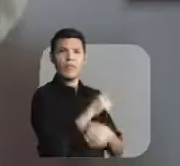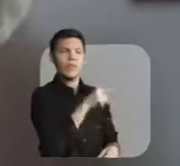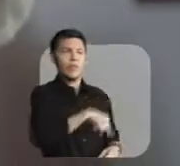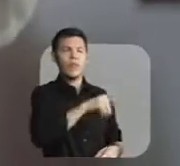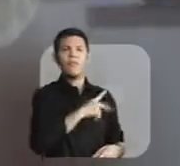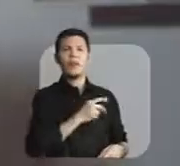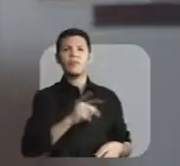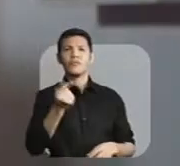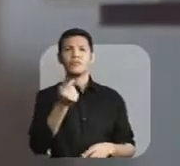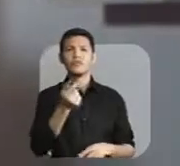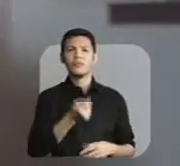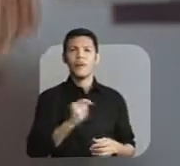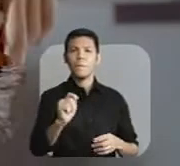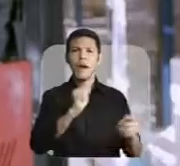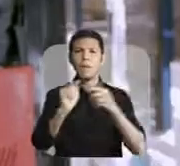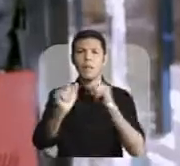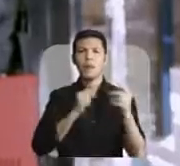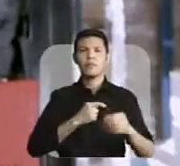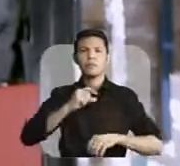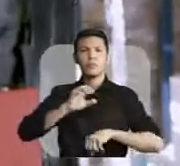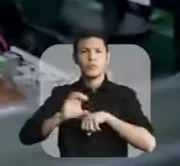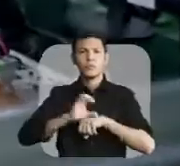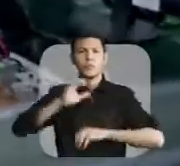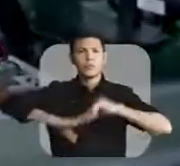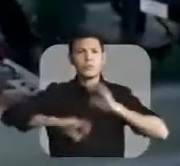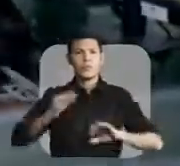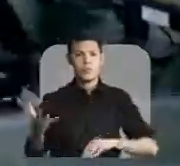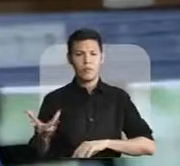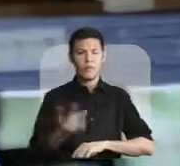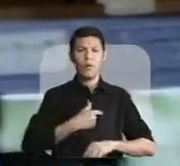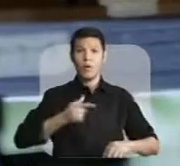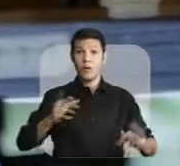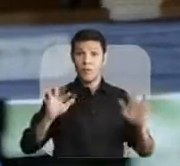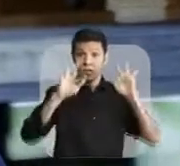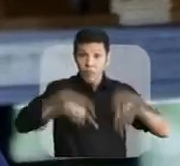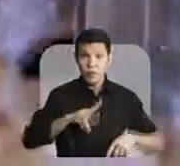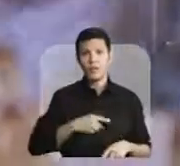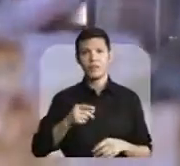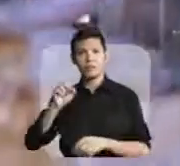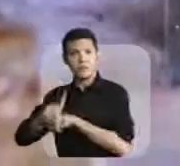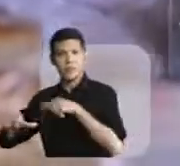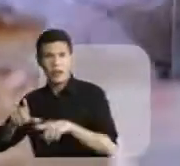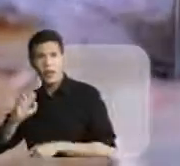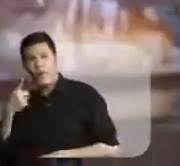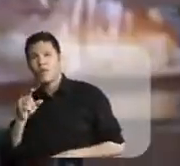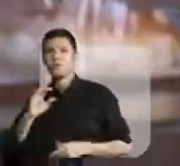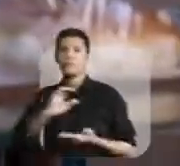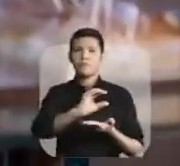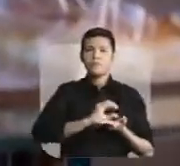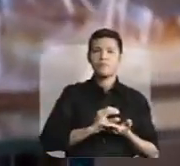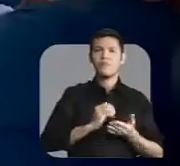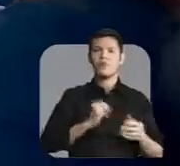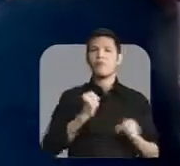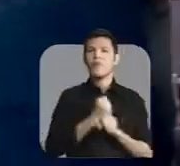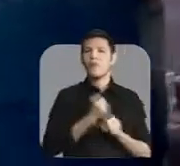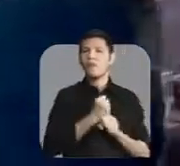a bolsa e frequentar um curso profissionalizante. No final do curso, ou são encaminhados para um emprego ou para um programa de financiamento de